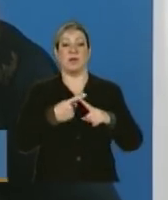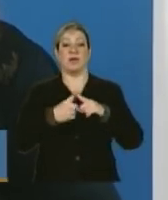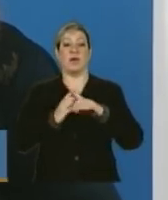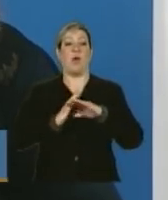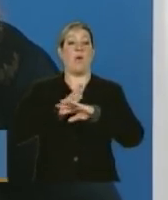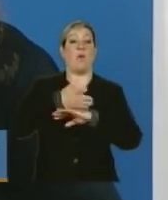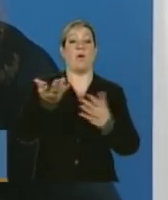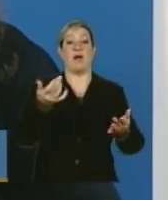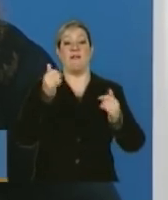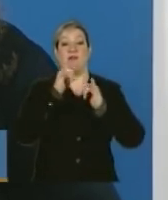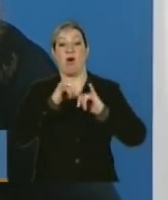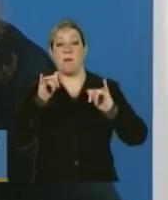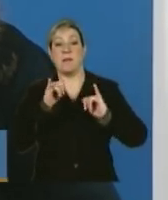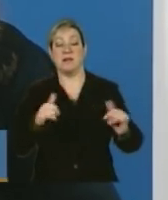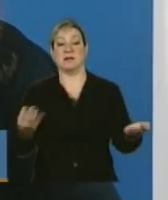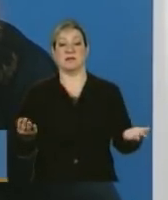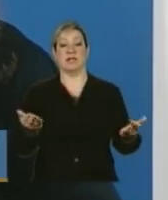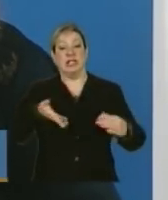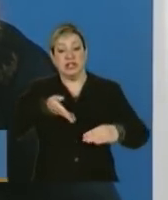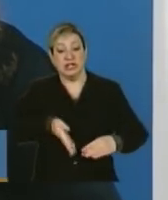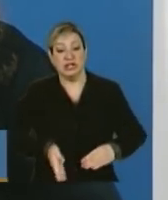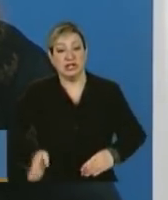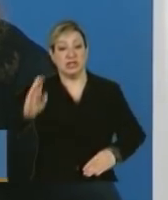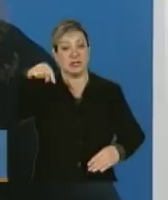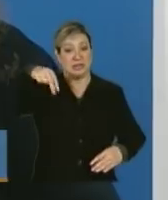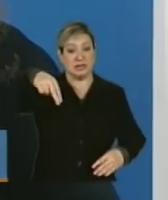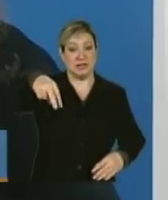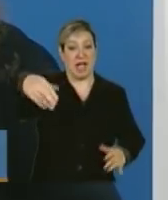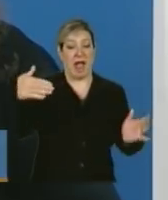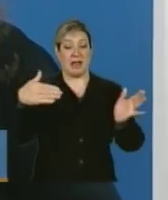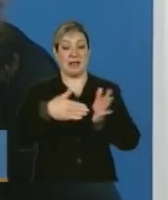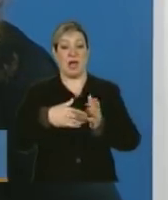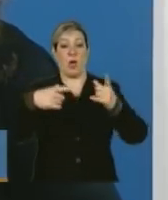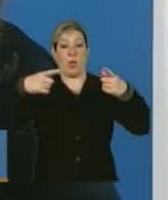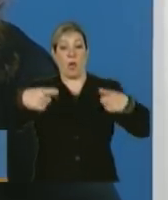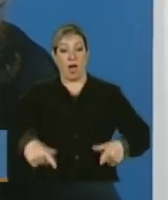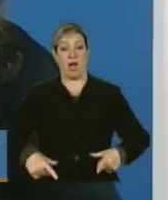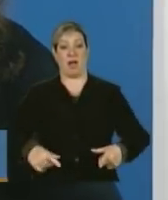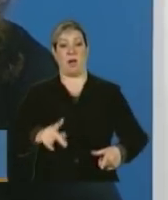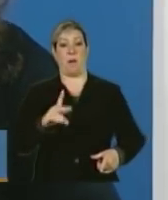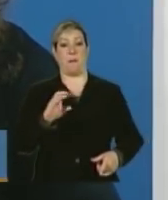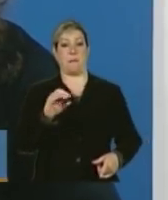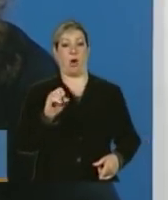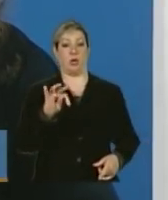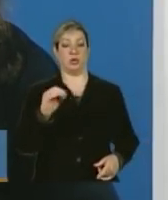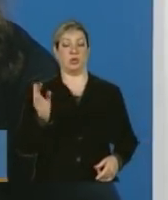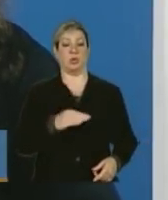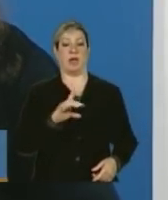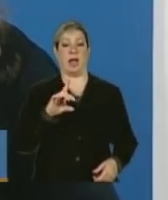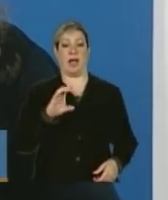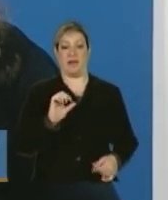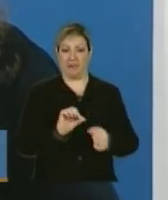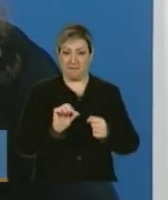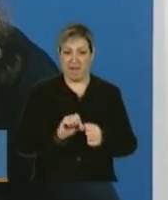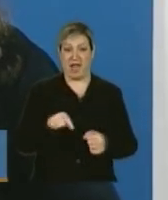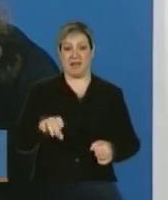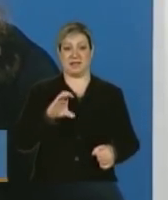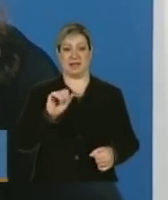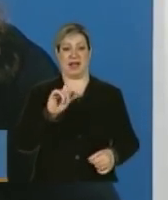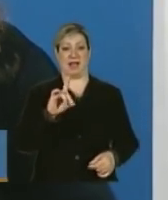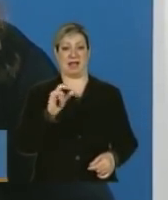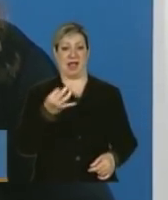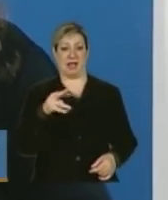informação, de se locomover até postos de cadastramento e as que têm mais dificuldade de vocalizar as demandas para o poder público.